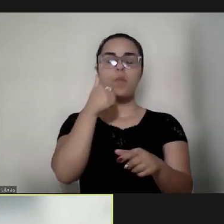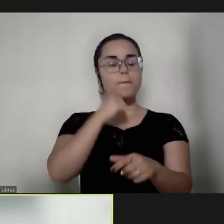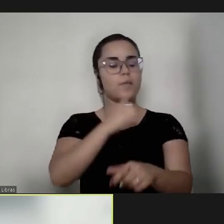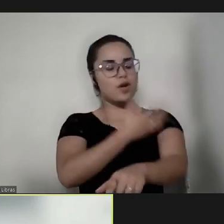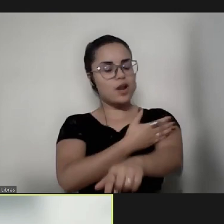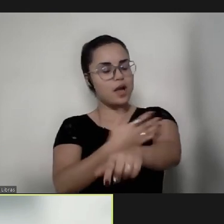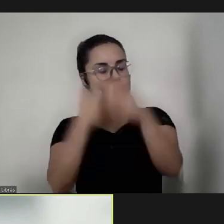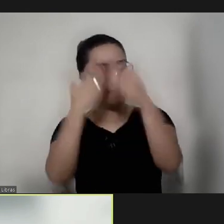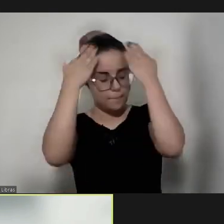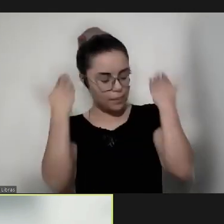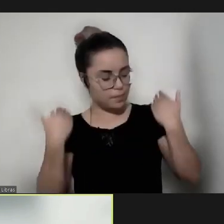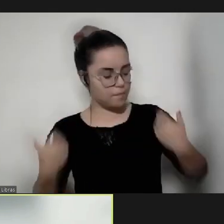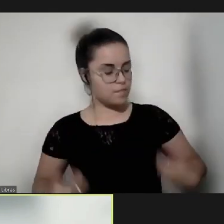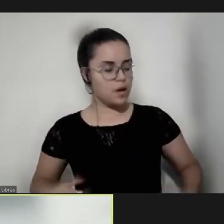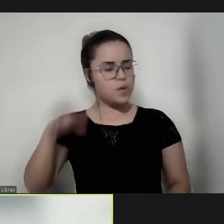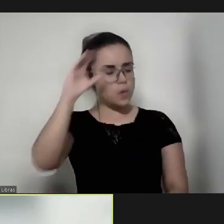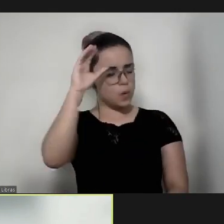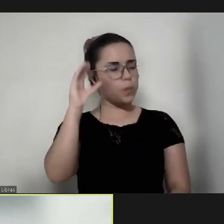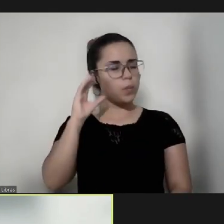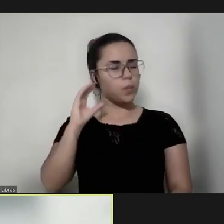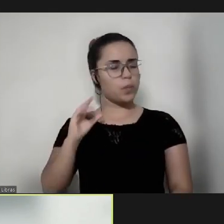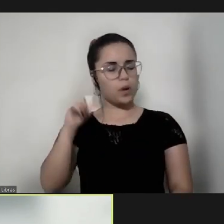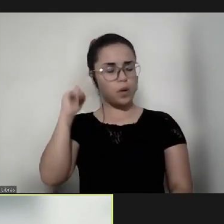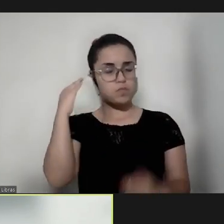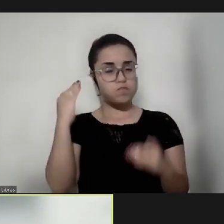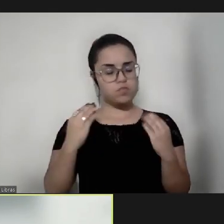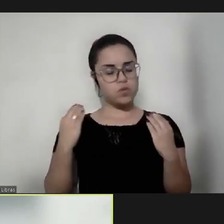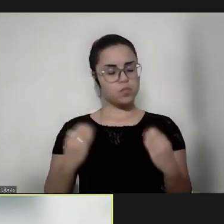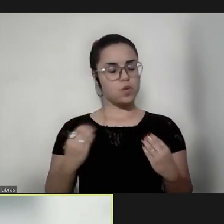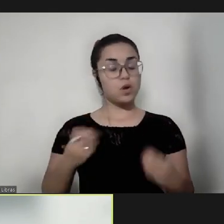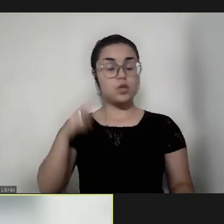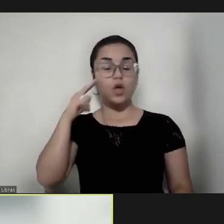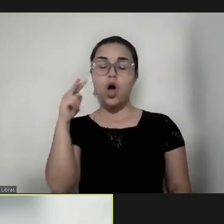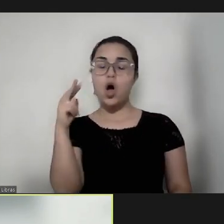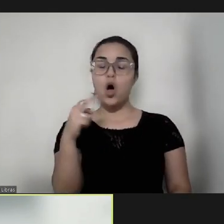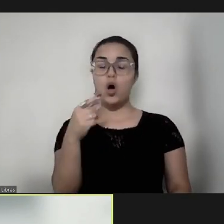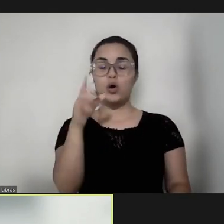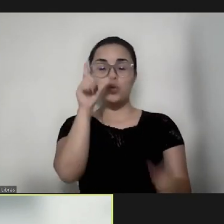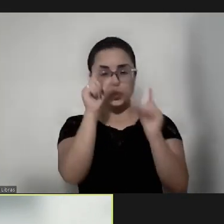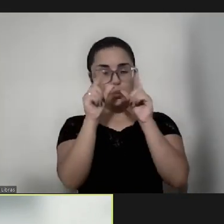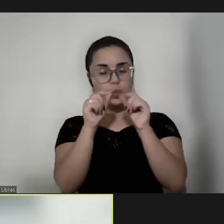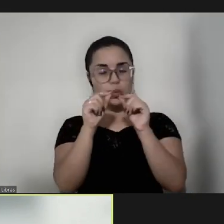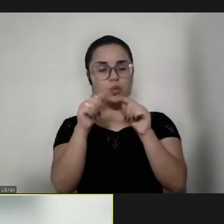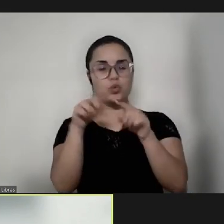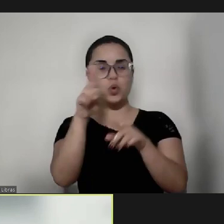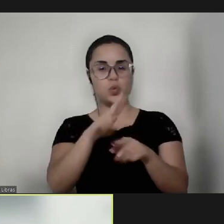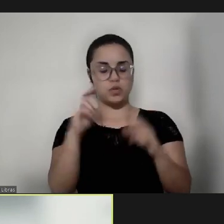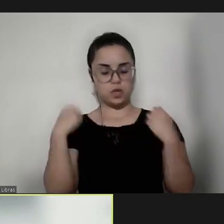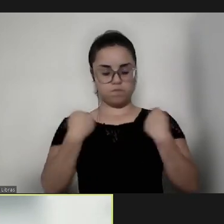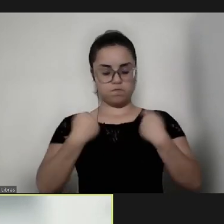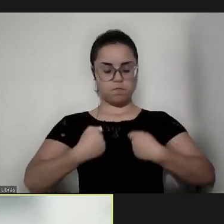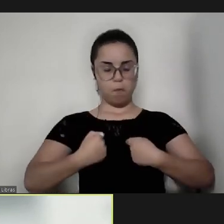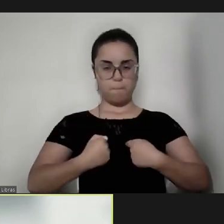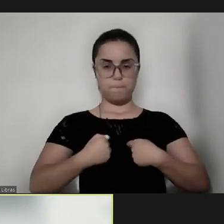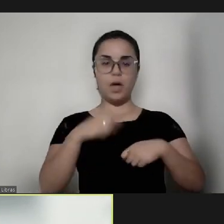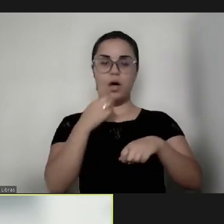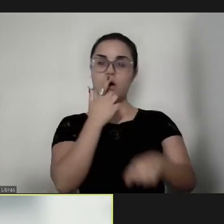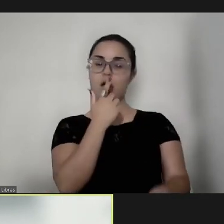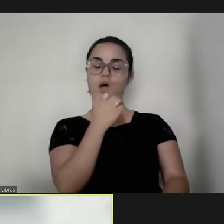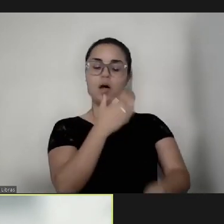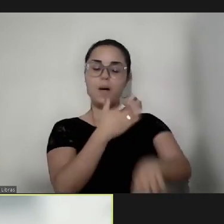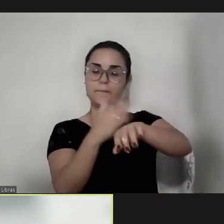longos, castanhos escuros e ondulados, olhos castanhos escuros. Estou vestindo um jaleco e sou